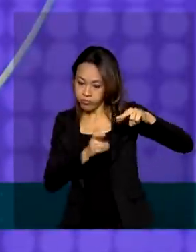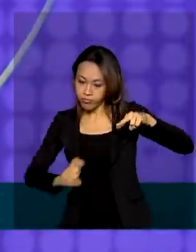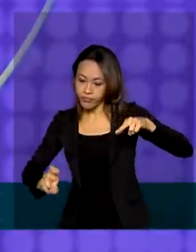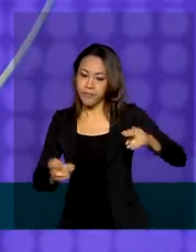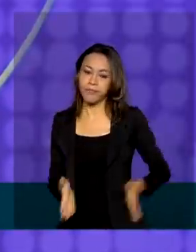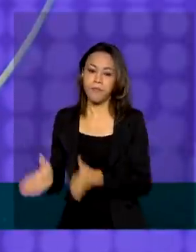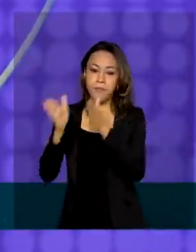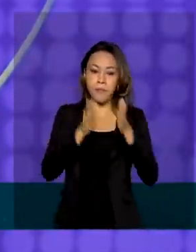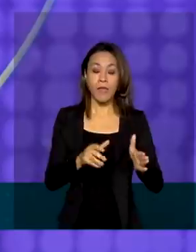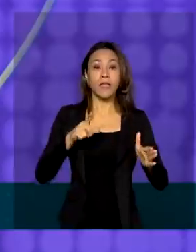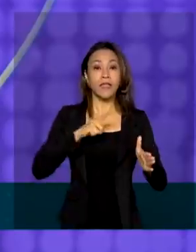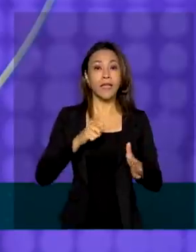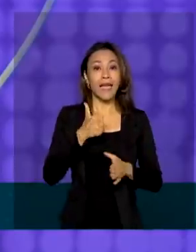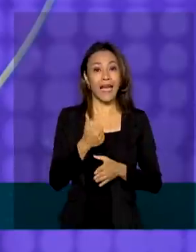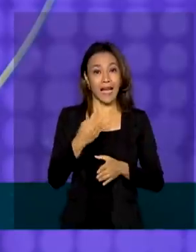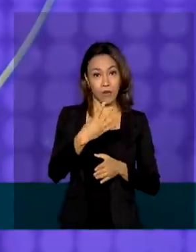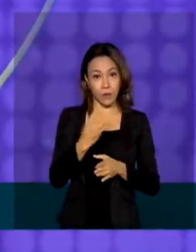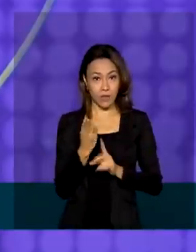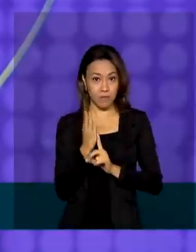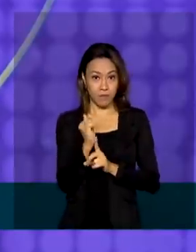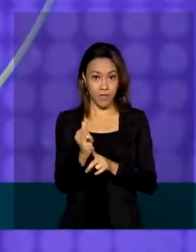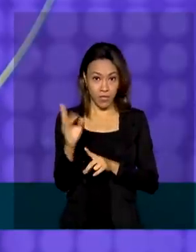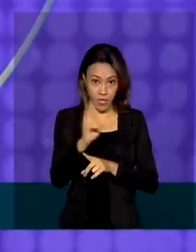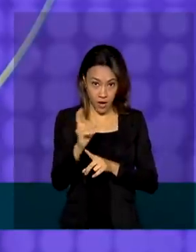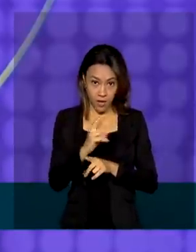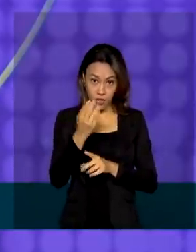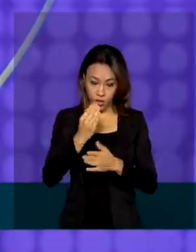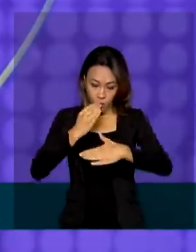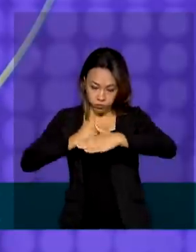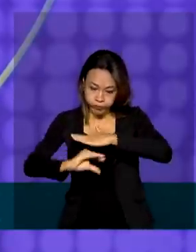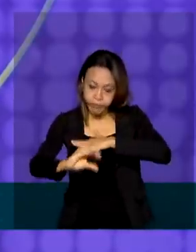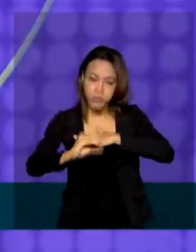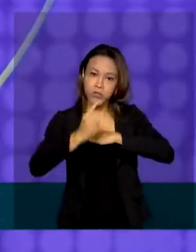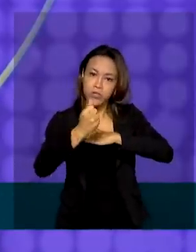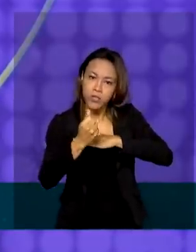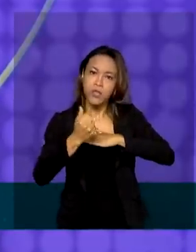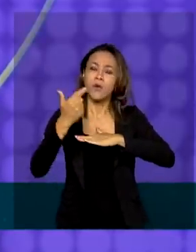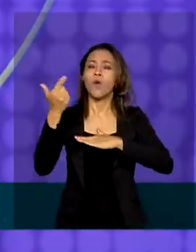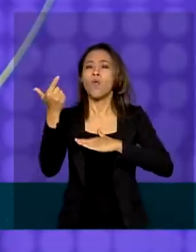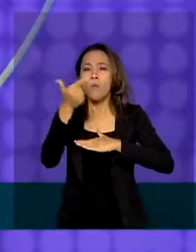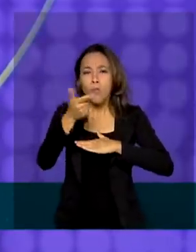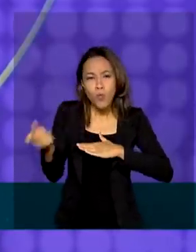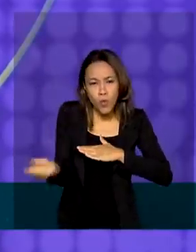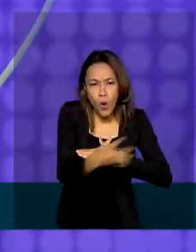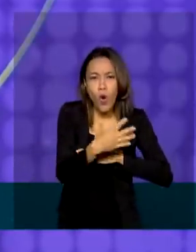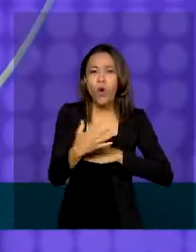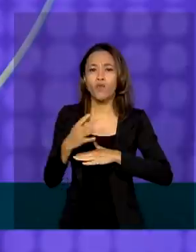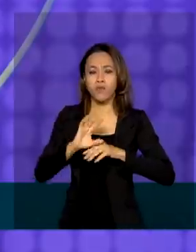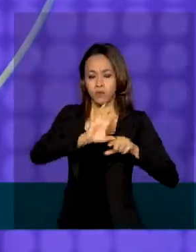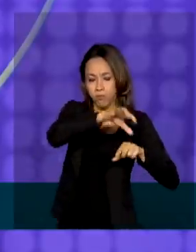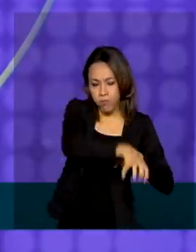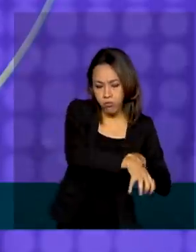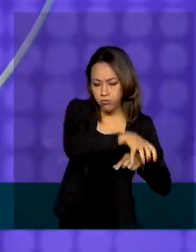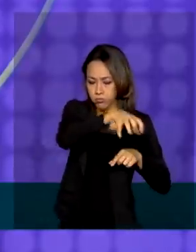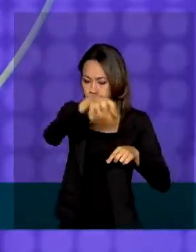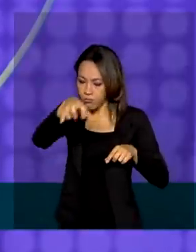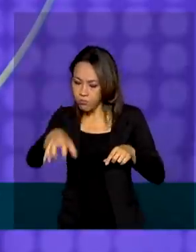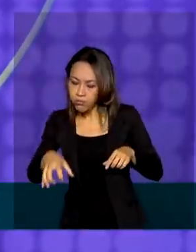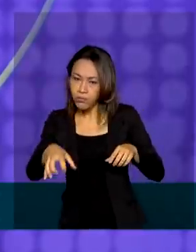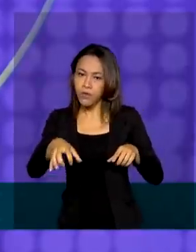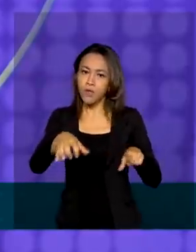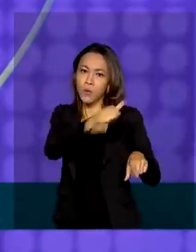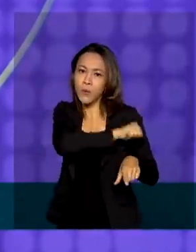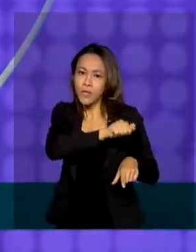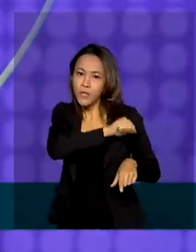bilhões de investimento nela. E ela vai ter investimentos importantes como novos terminais de carga, tanto no Rio de Janeiro,